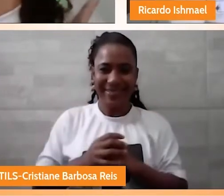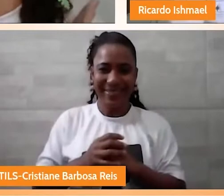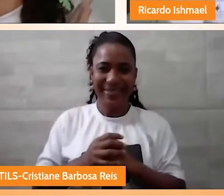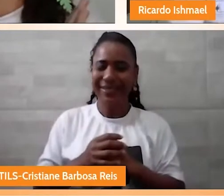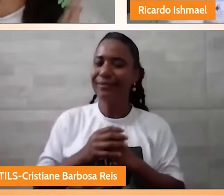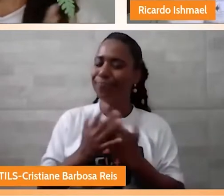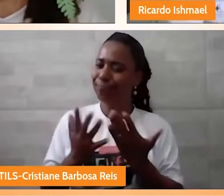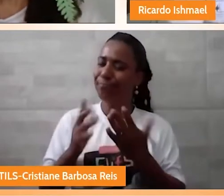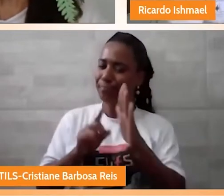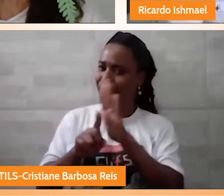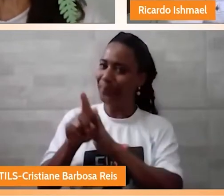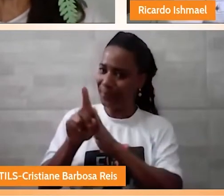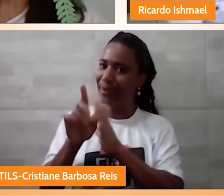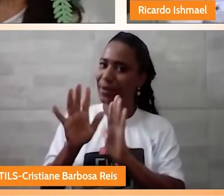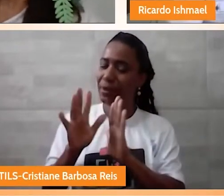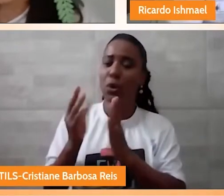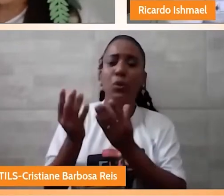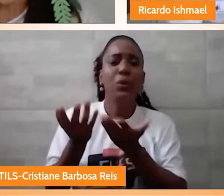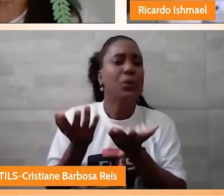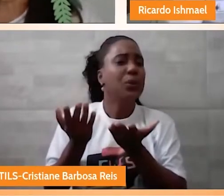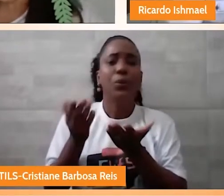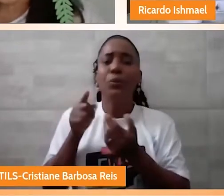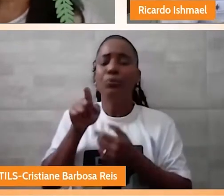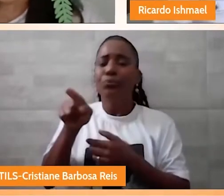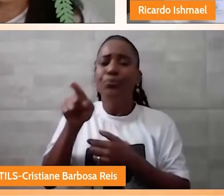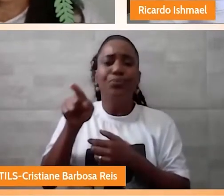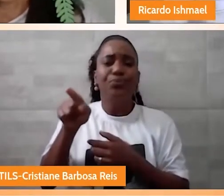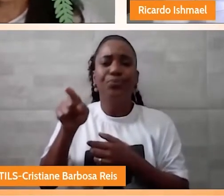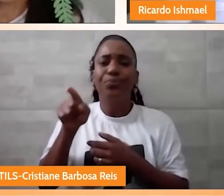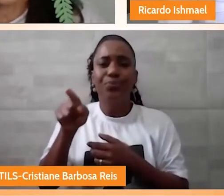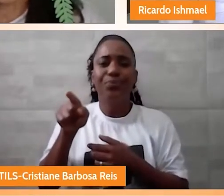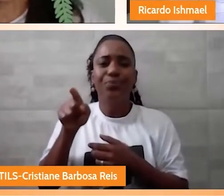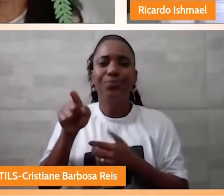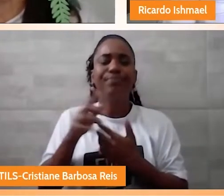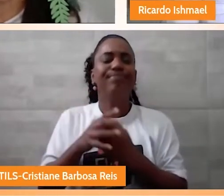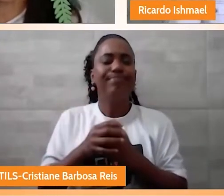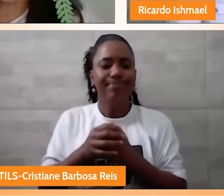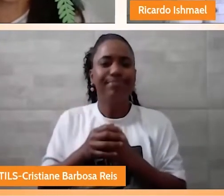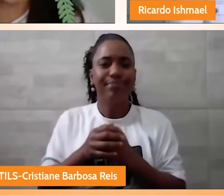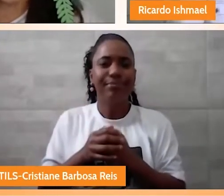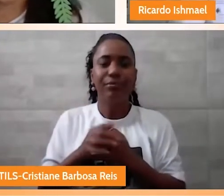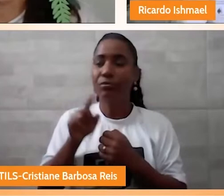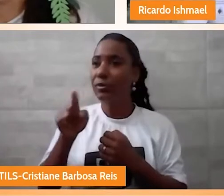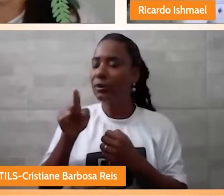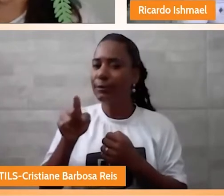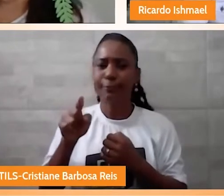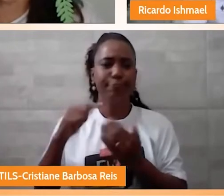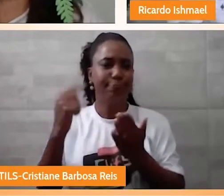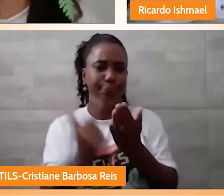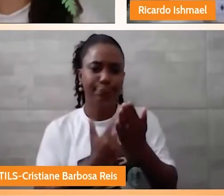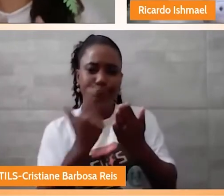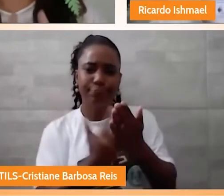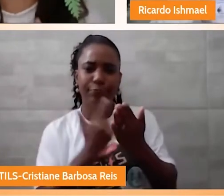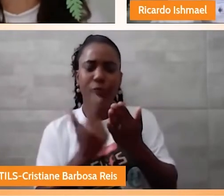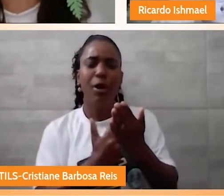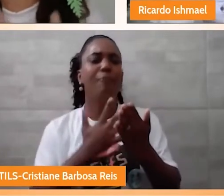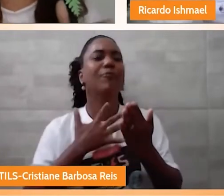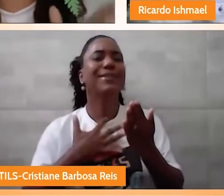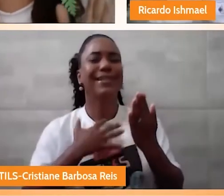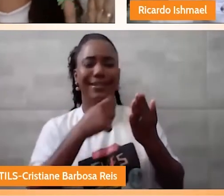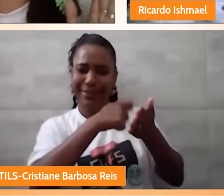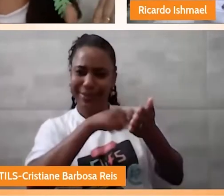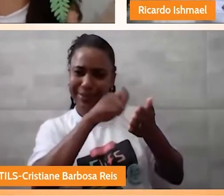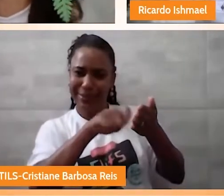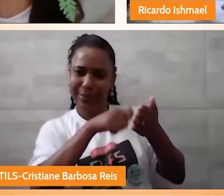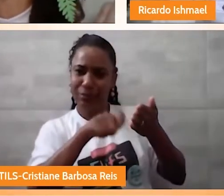surgiu essa inspiração de ser escritor? Porque você é repórter